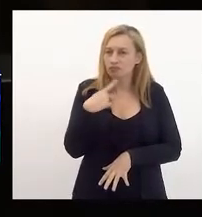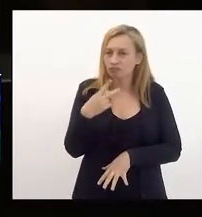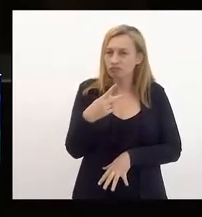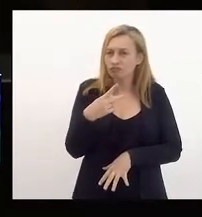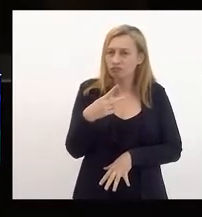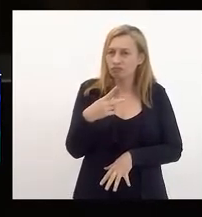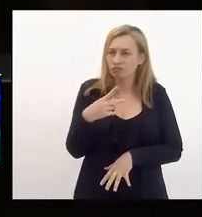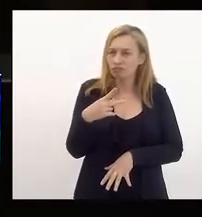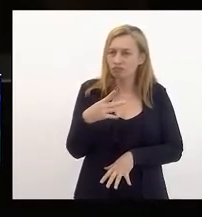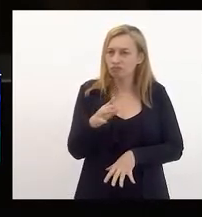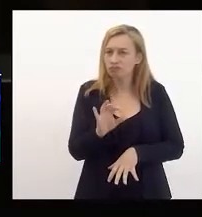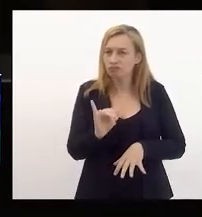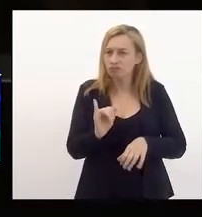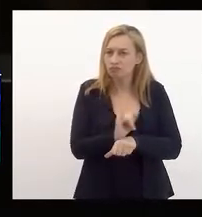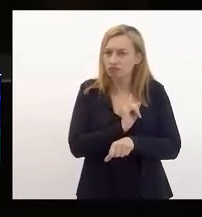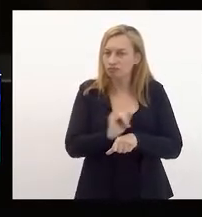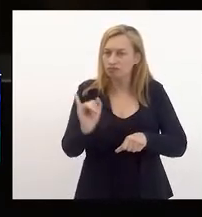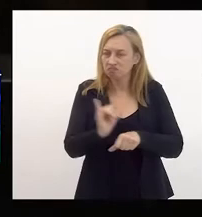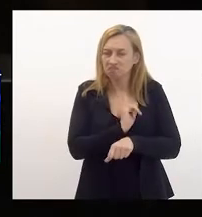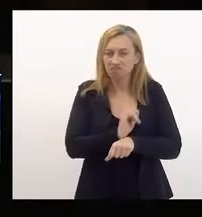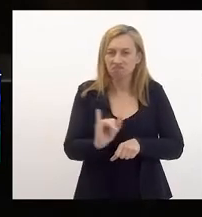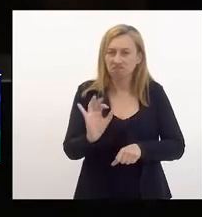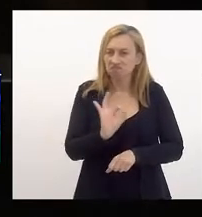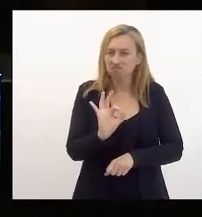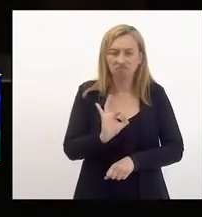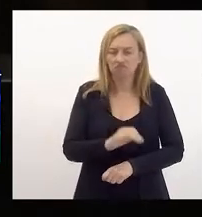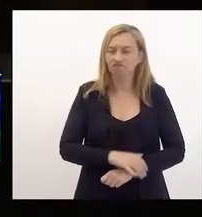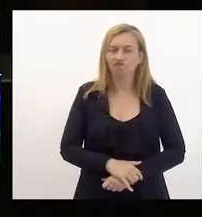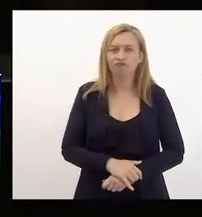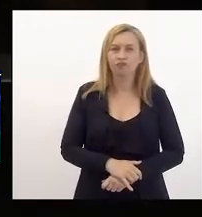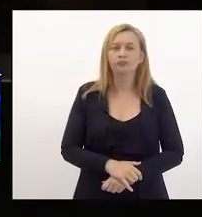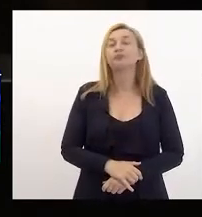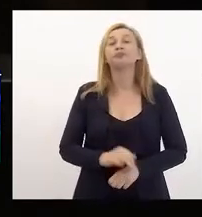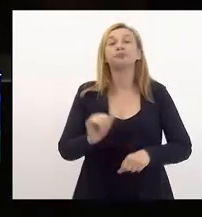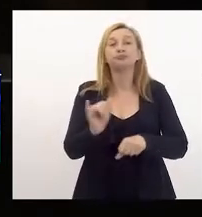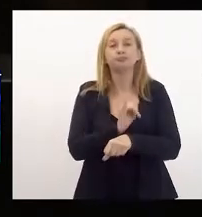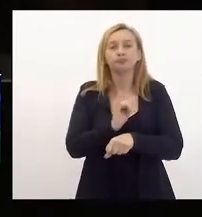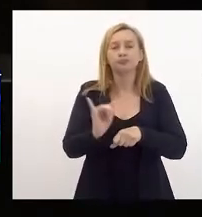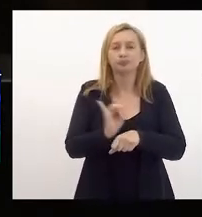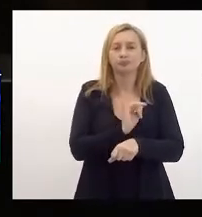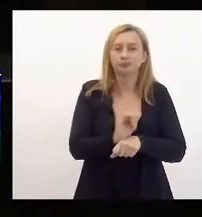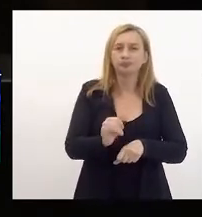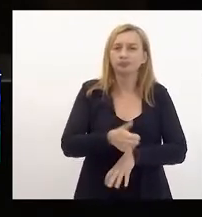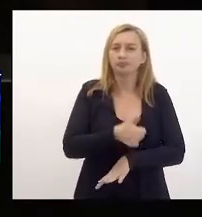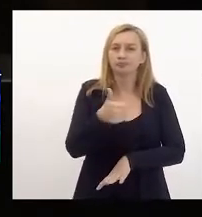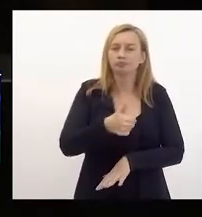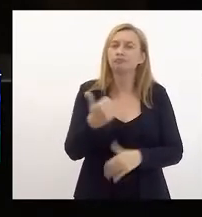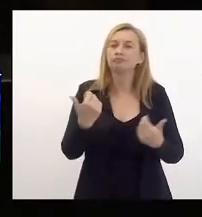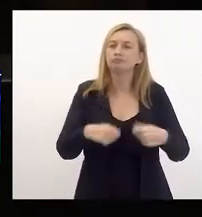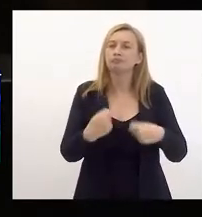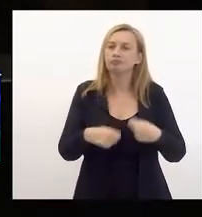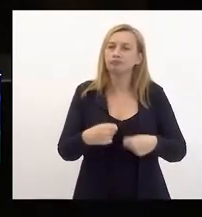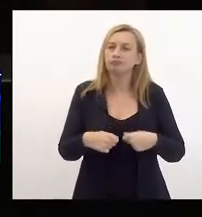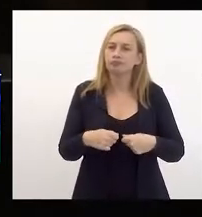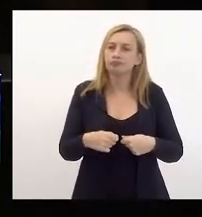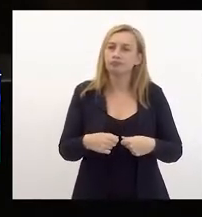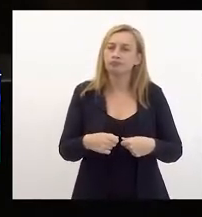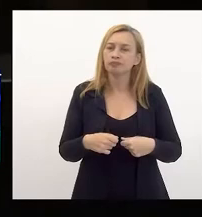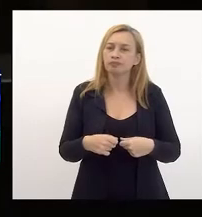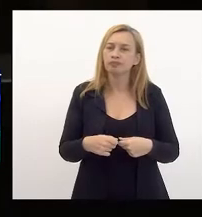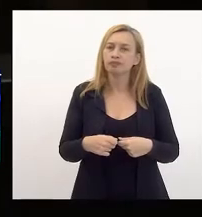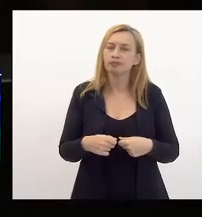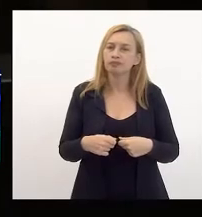planejamento. Não é desta forma. O planejamento, o primeiro, ele tem que ser precedido